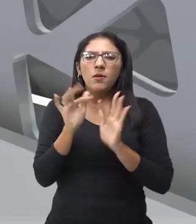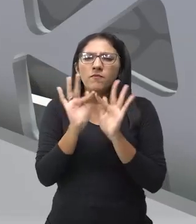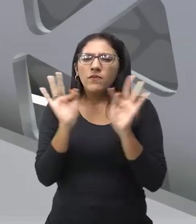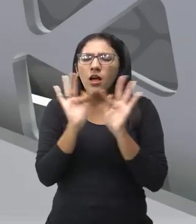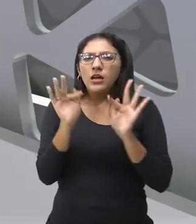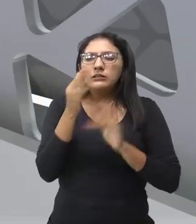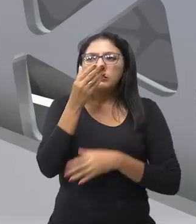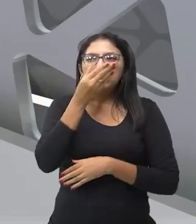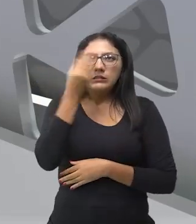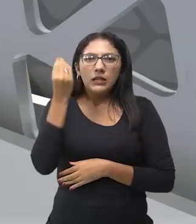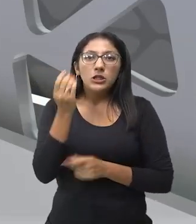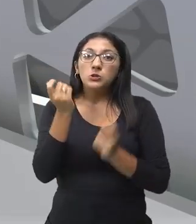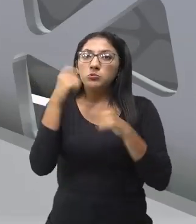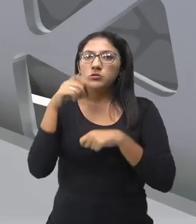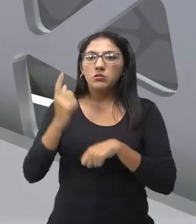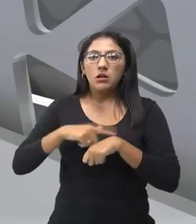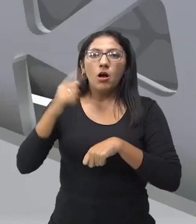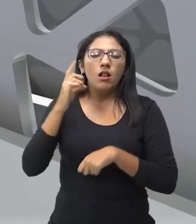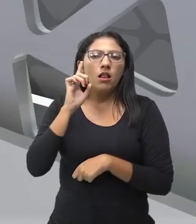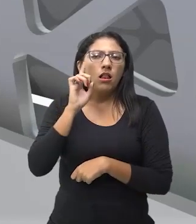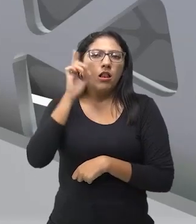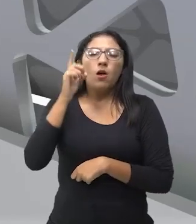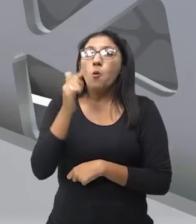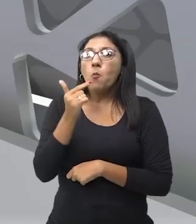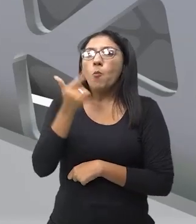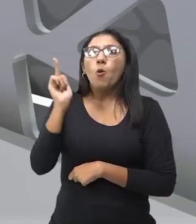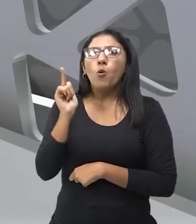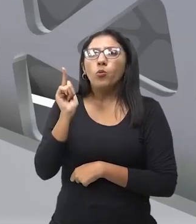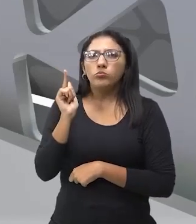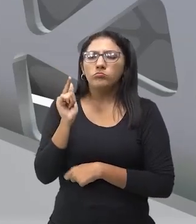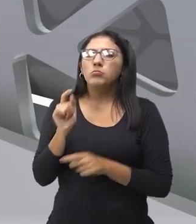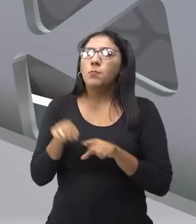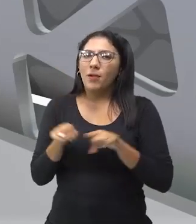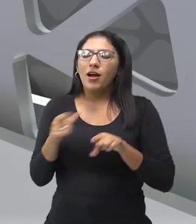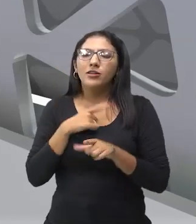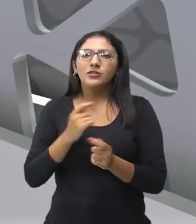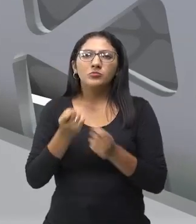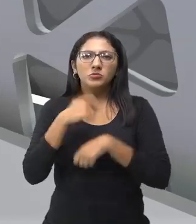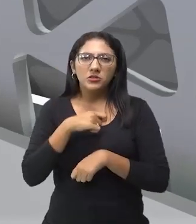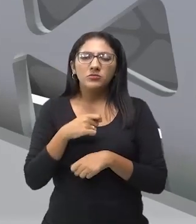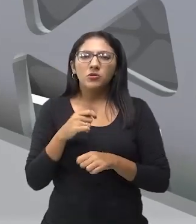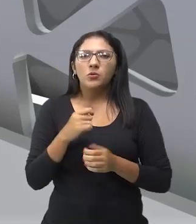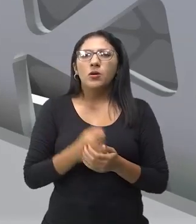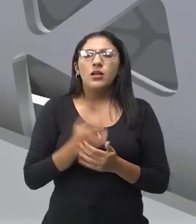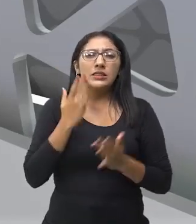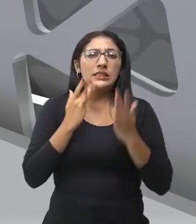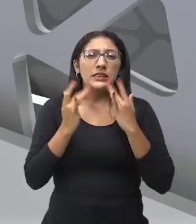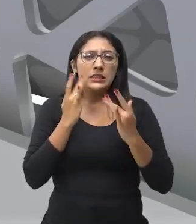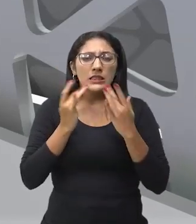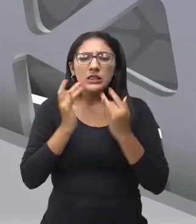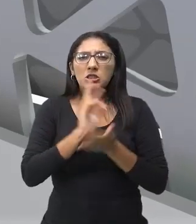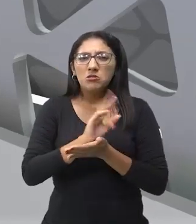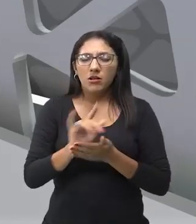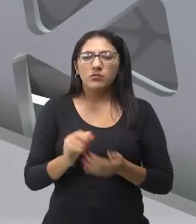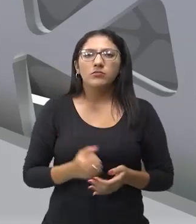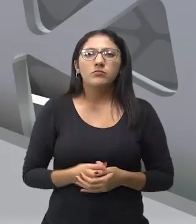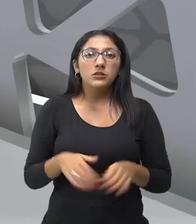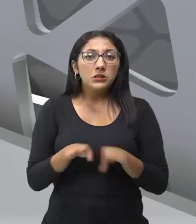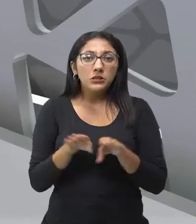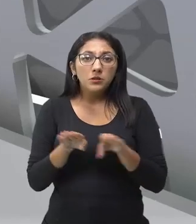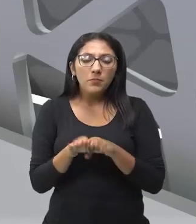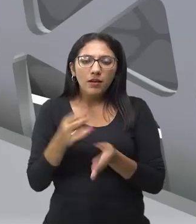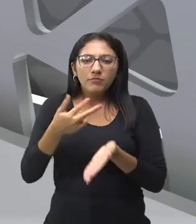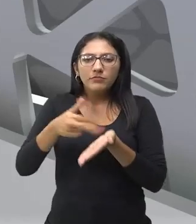então tem a improvisação. Mas existe também teatro totalmente improvisado, assim também como a dança